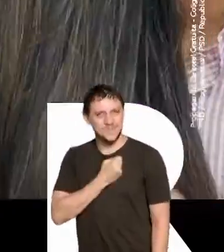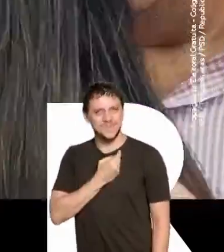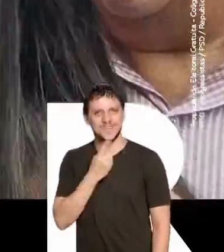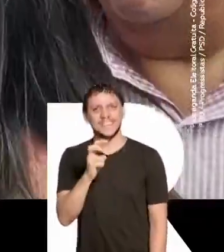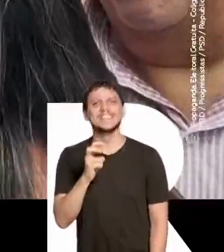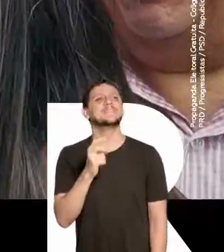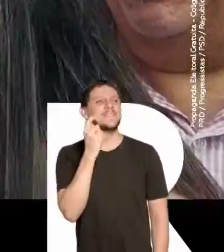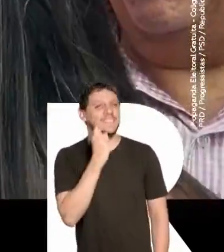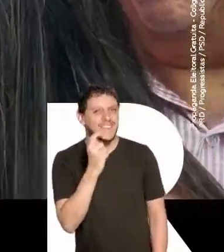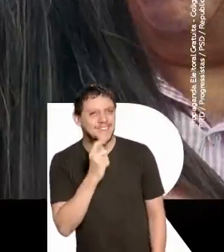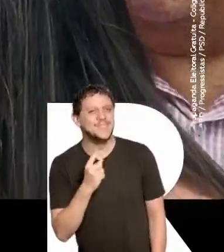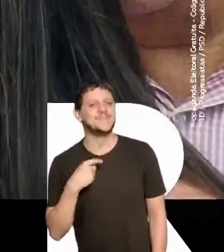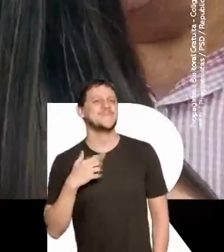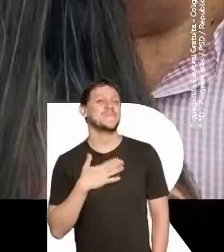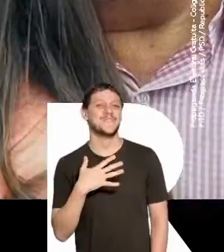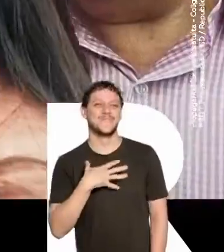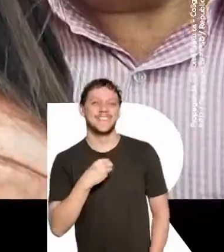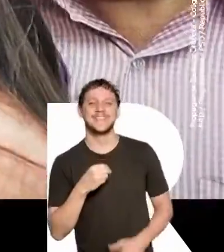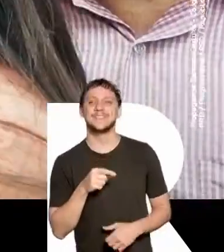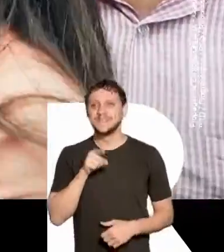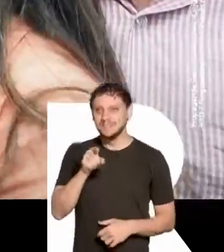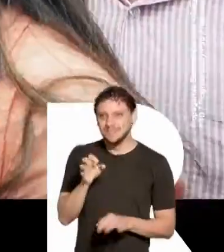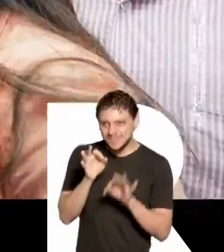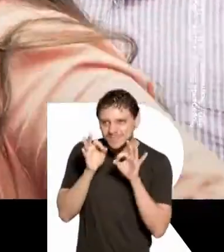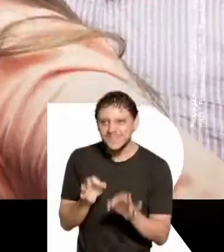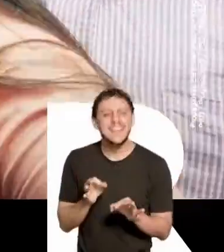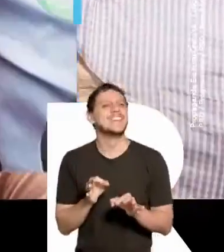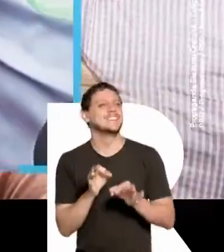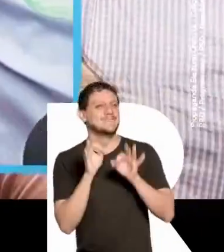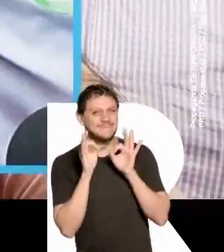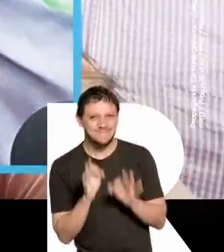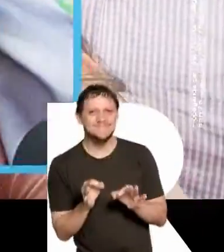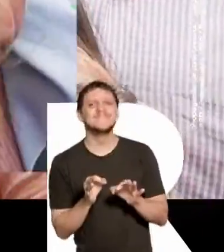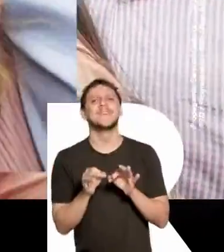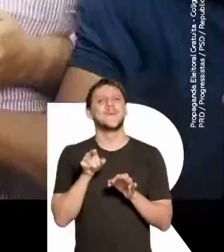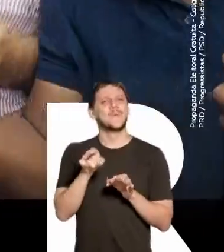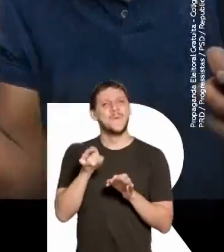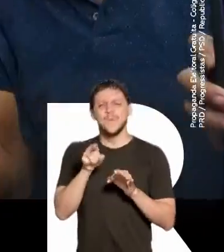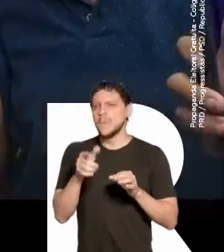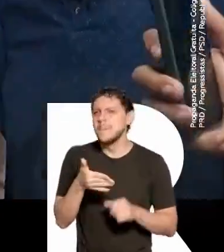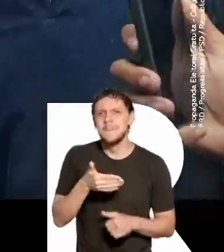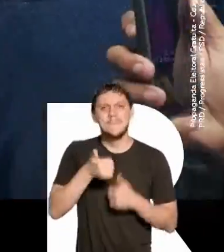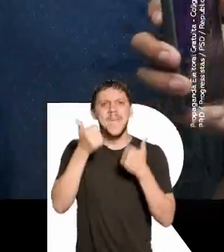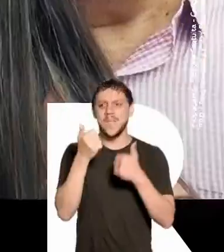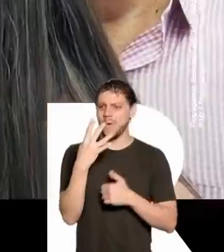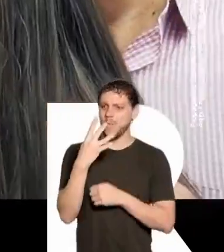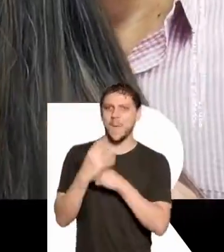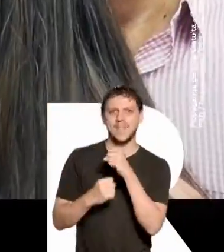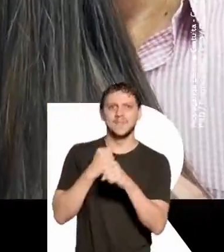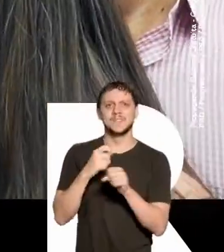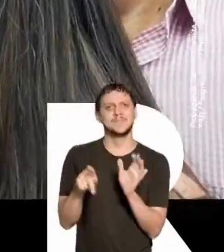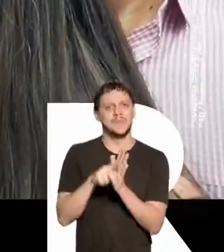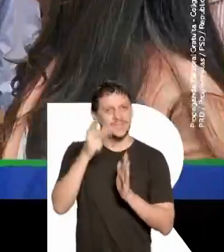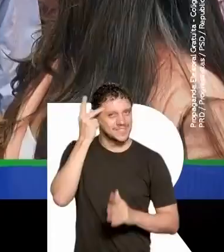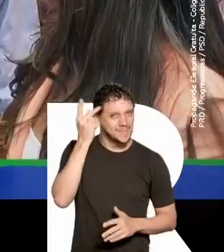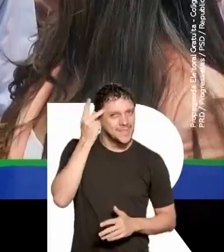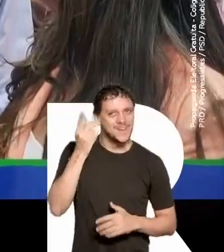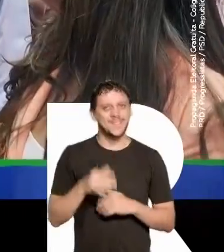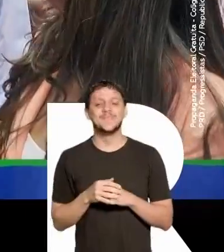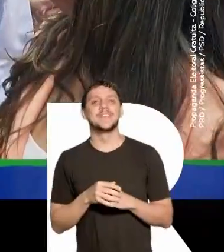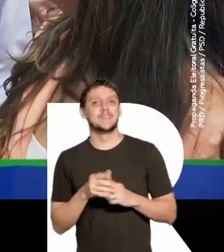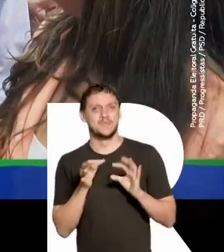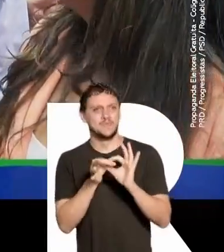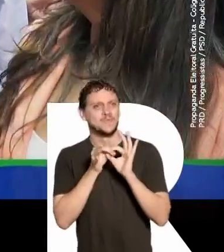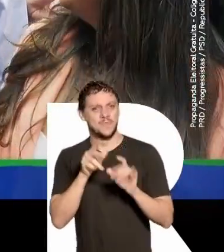Ricardo Nunes! É 15! É meu filho, A piora, garante! Garanto! Melhores quatro anos de São Paulo!